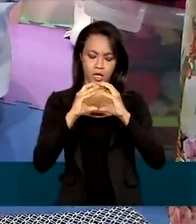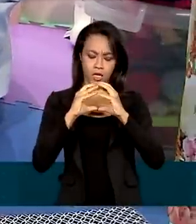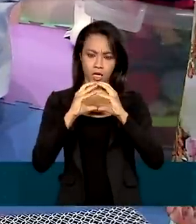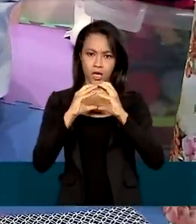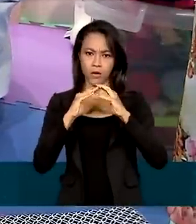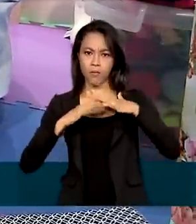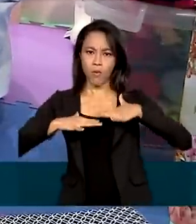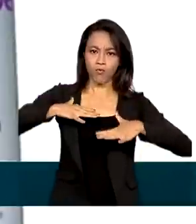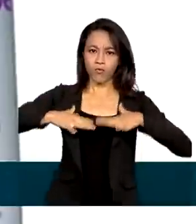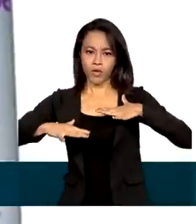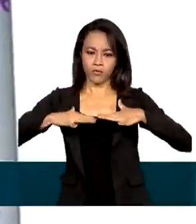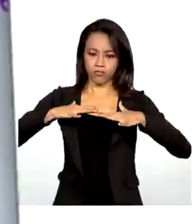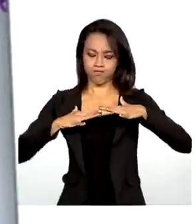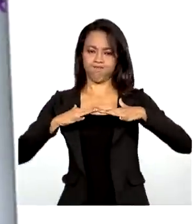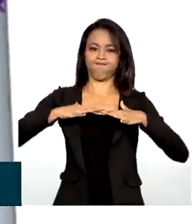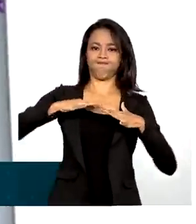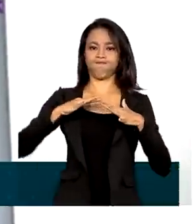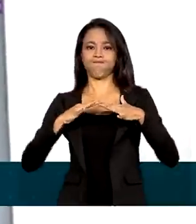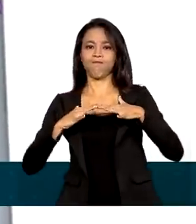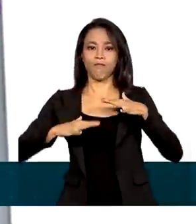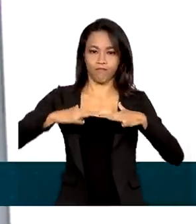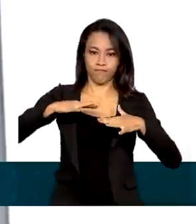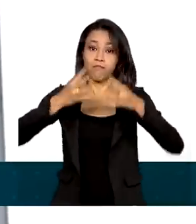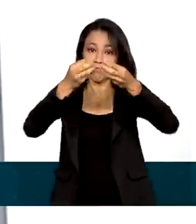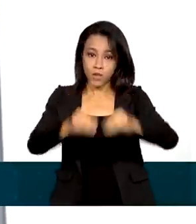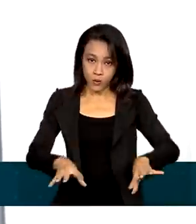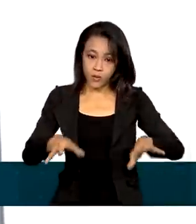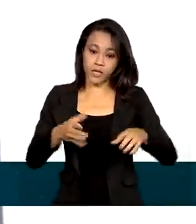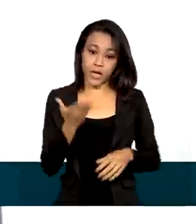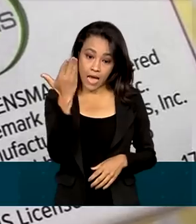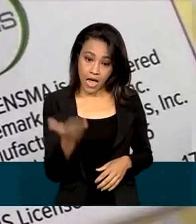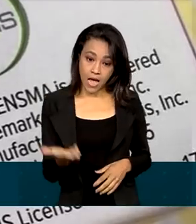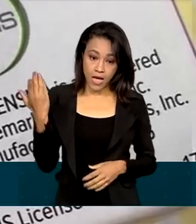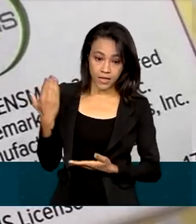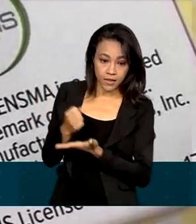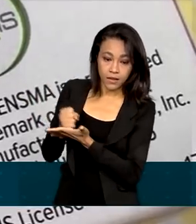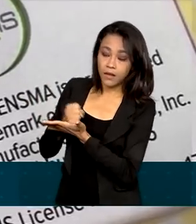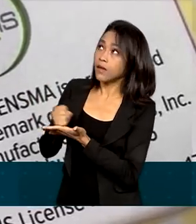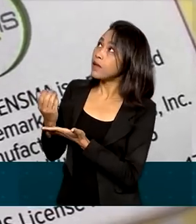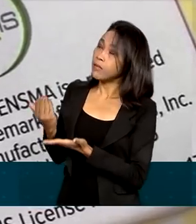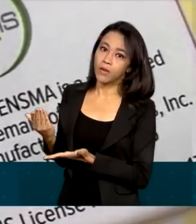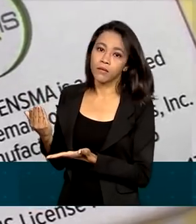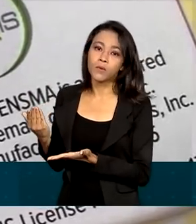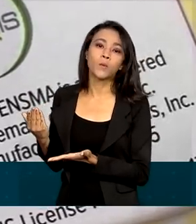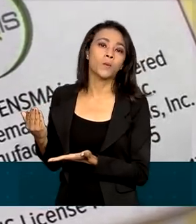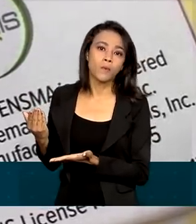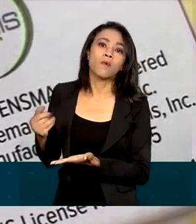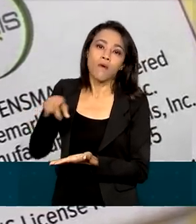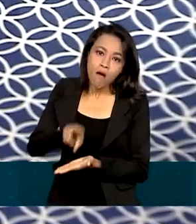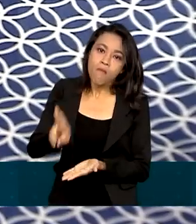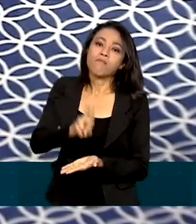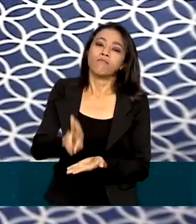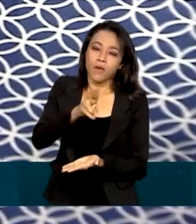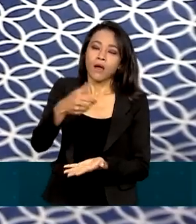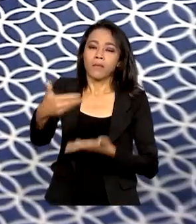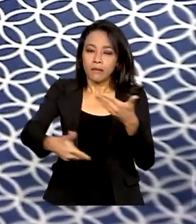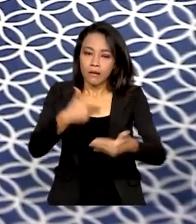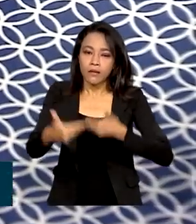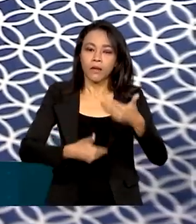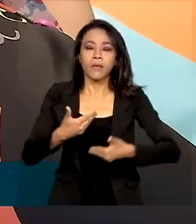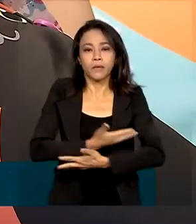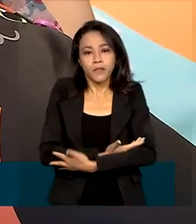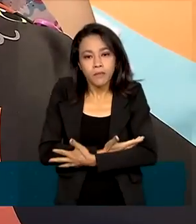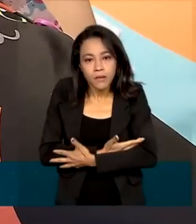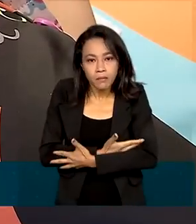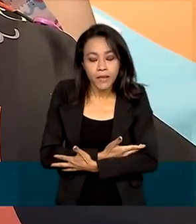e a recomendação é que o medicamento Onaseminogene AB Parvovec seja usado no tratamento de crianças